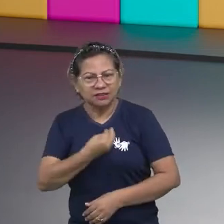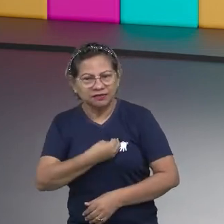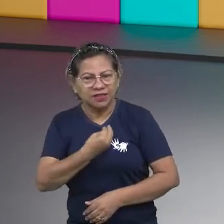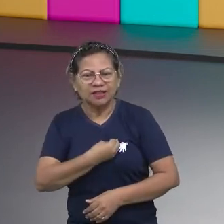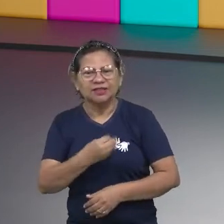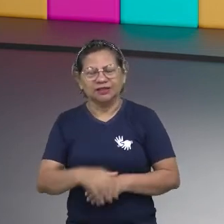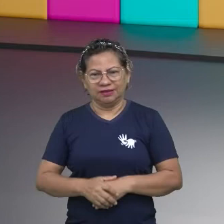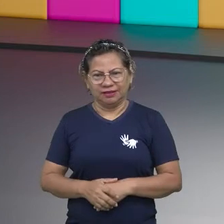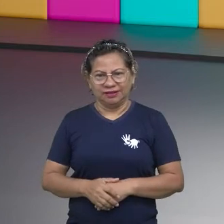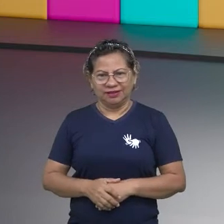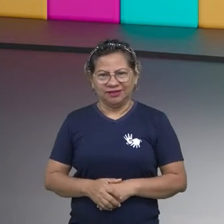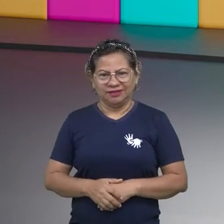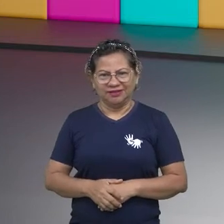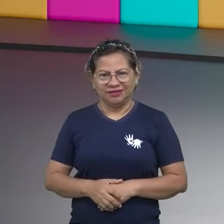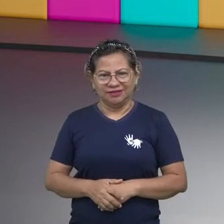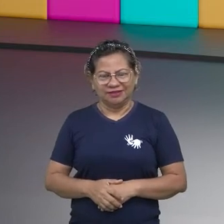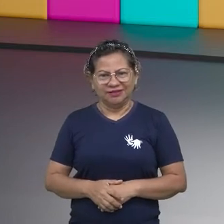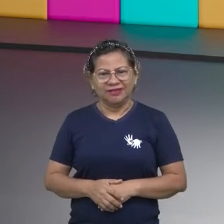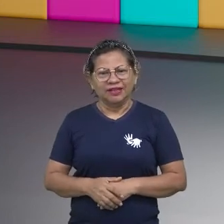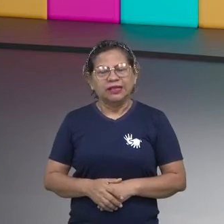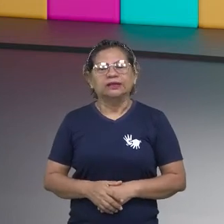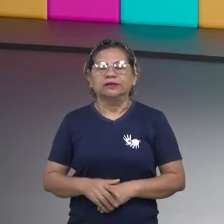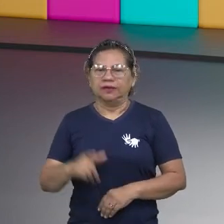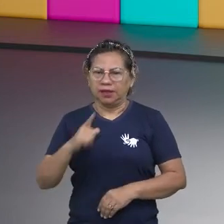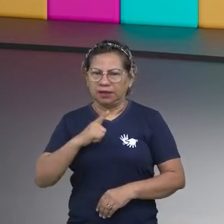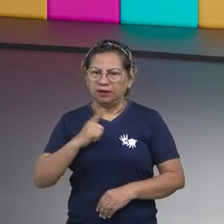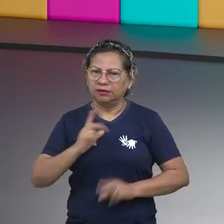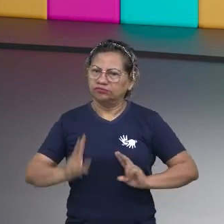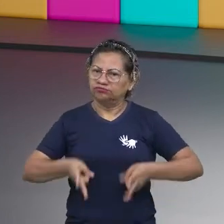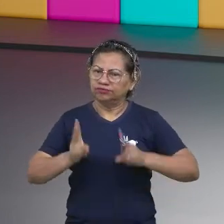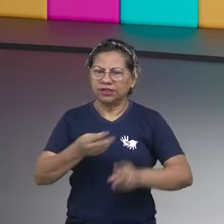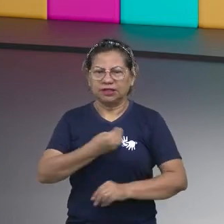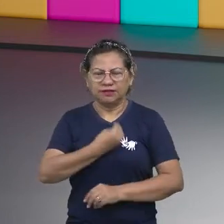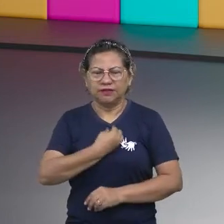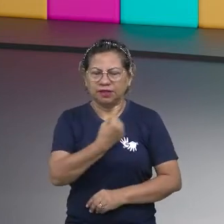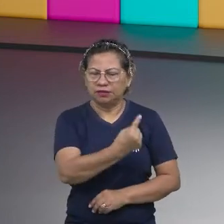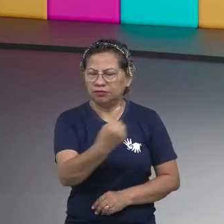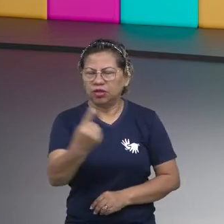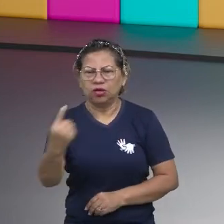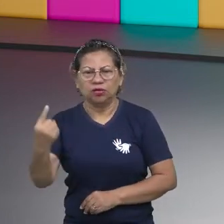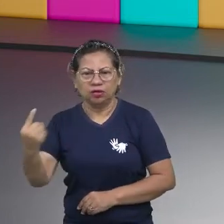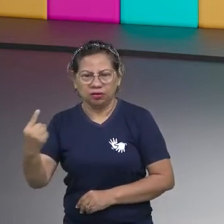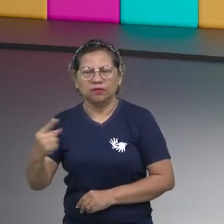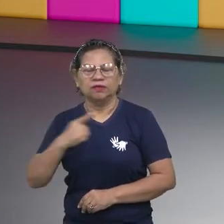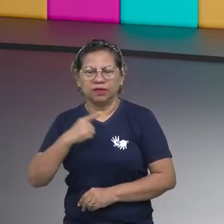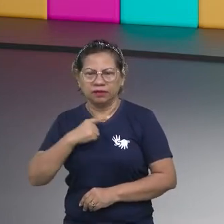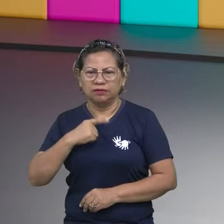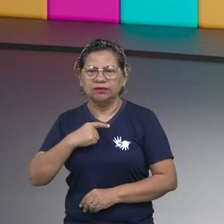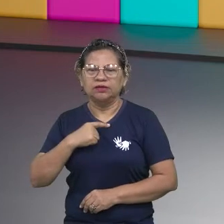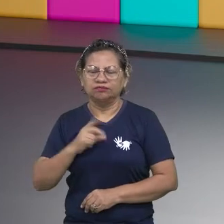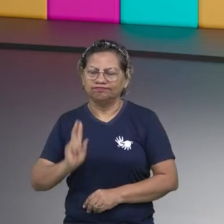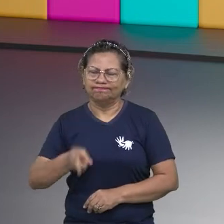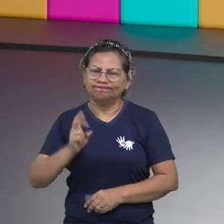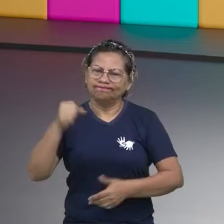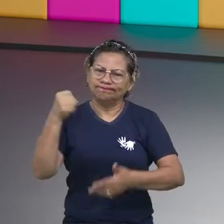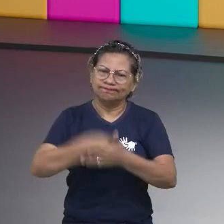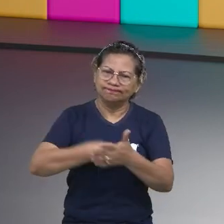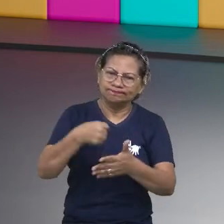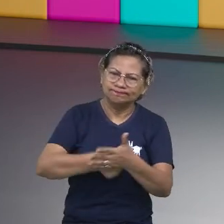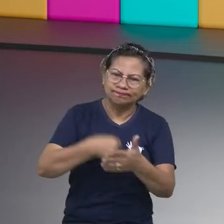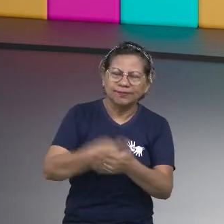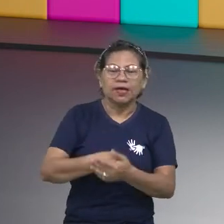desse obstáculo que vão aparecer na vida de vocês. Vão aparecer em qualquer um. Qualquer projeto de vida vai ter o obstáculo. Mas nós podemos fazer o quê?